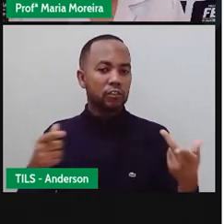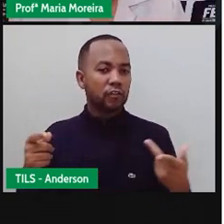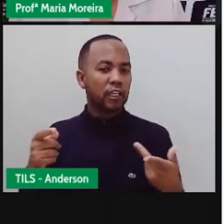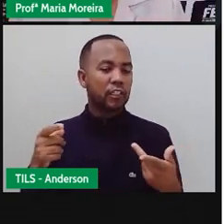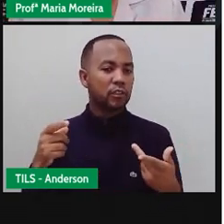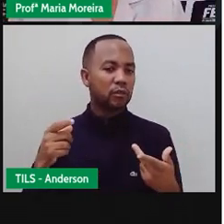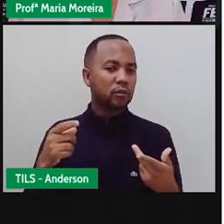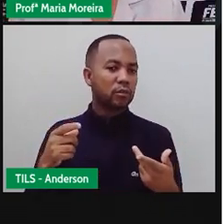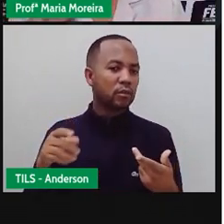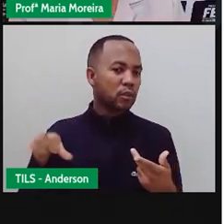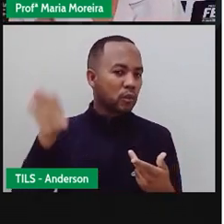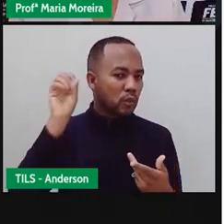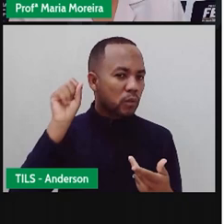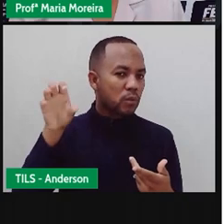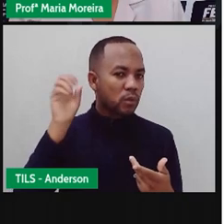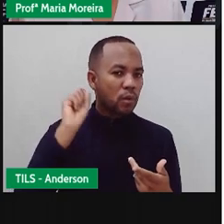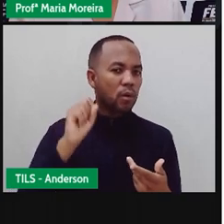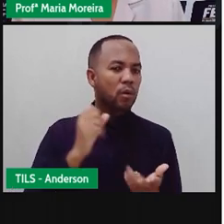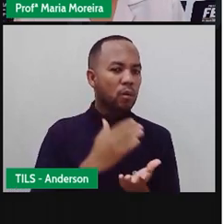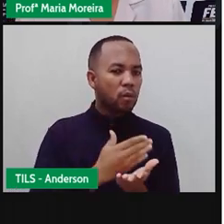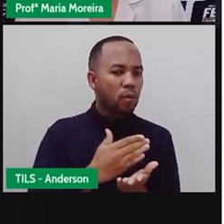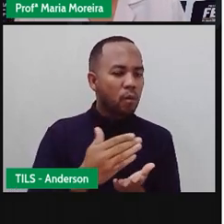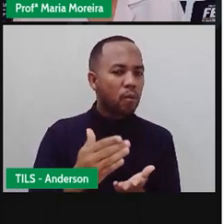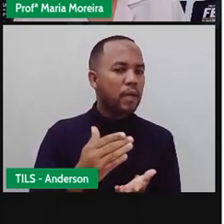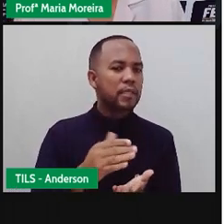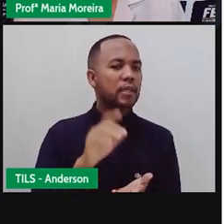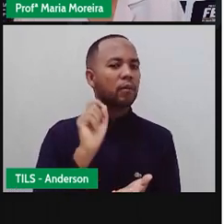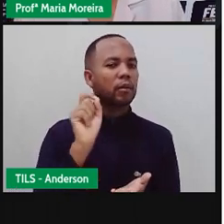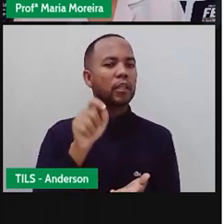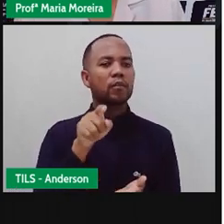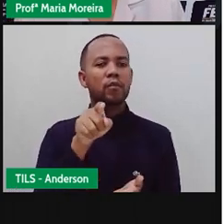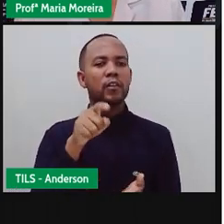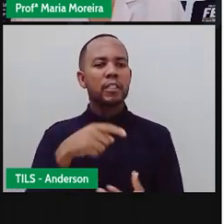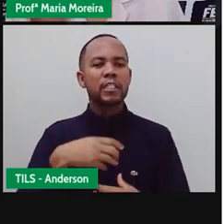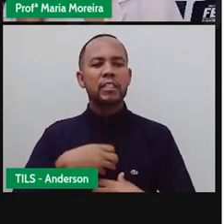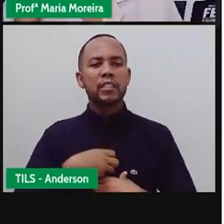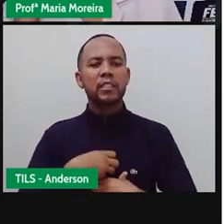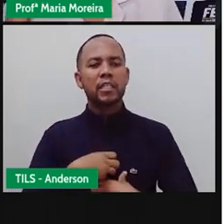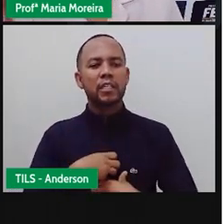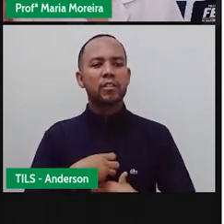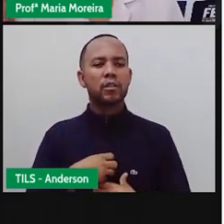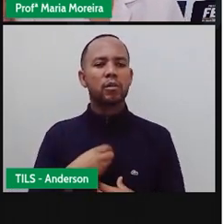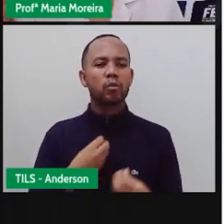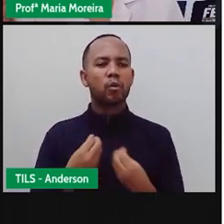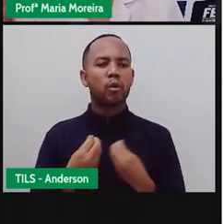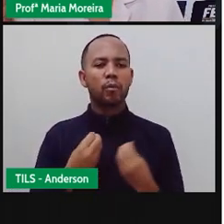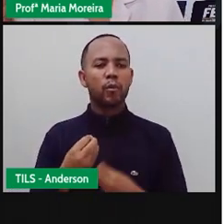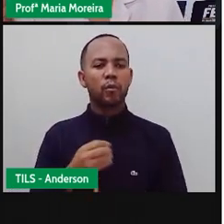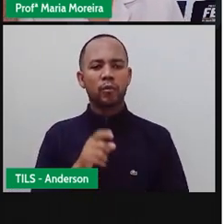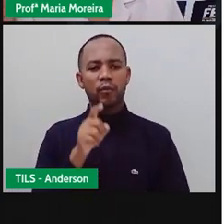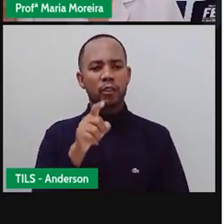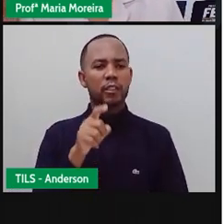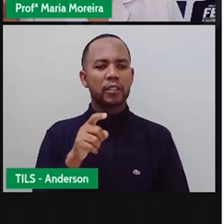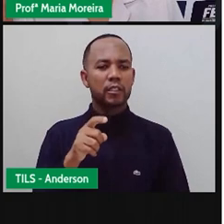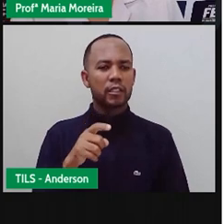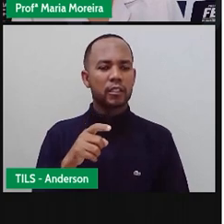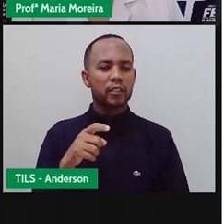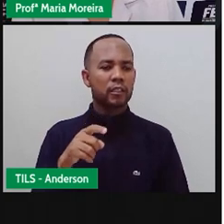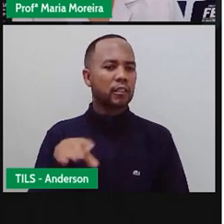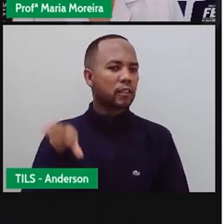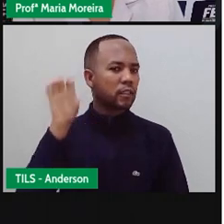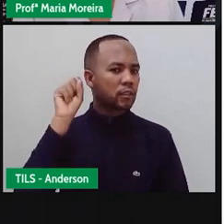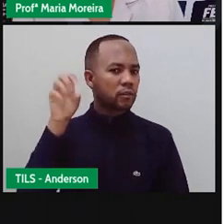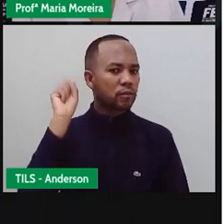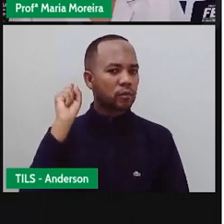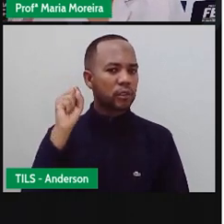sons, né, e começar a notar o que é que você sente com cada um deles. Você escuta um cachorro latindo, o que é que eu sinto